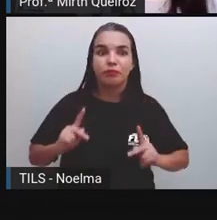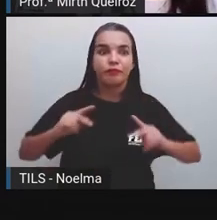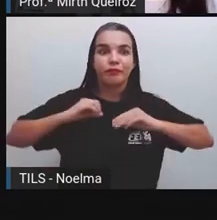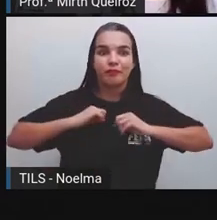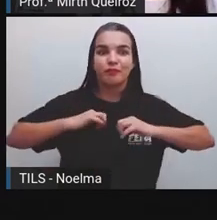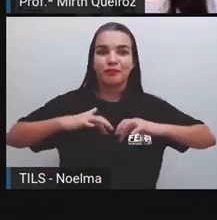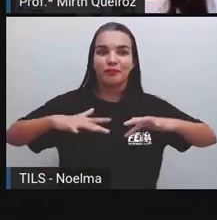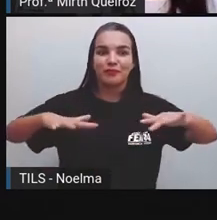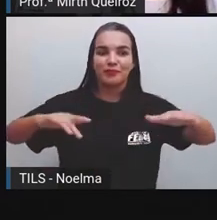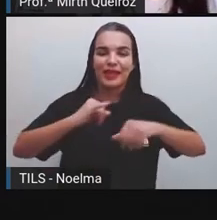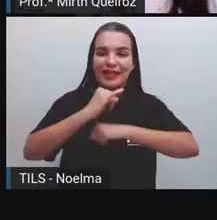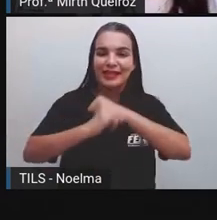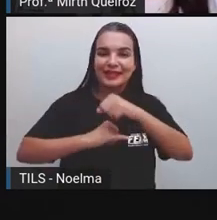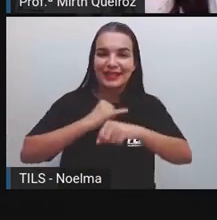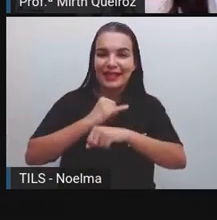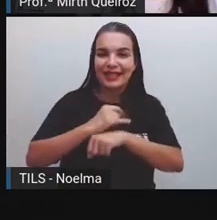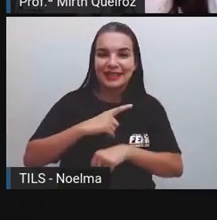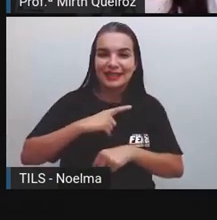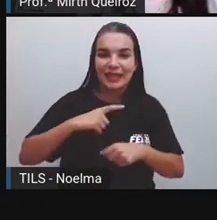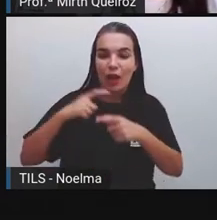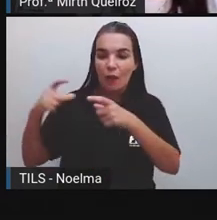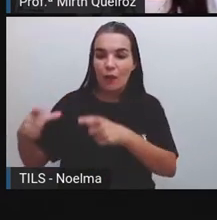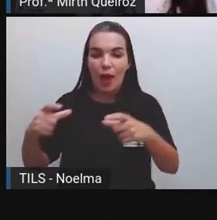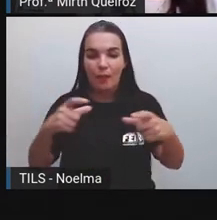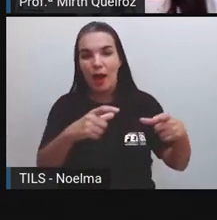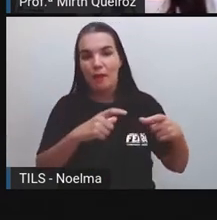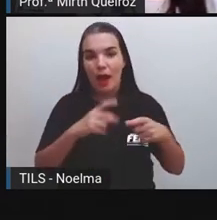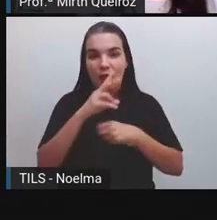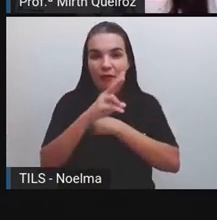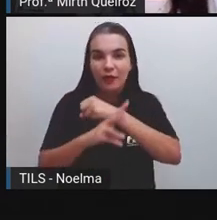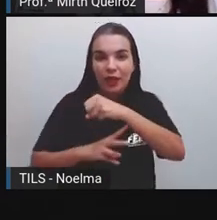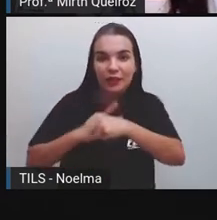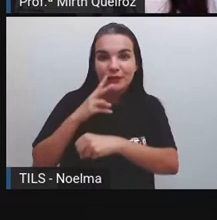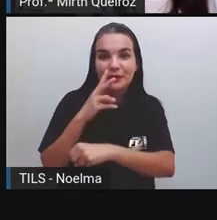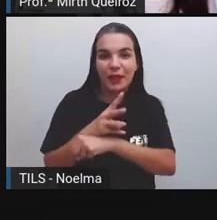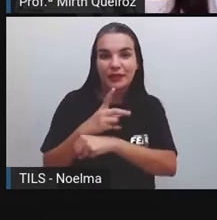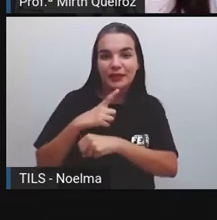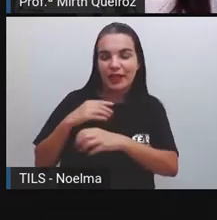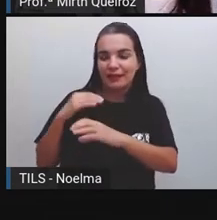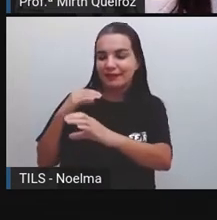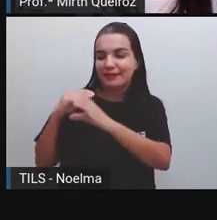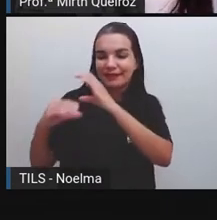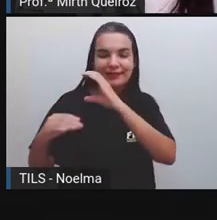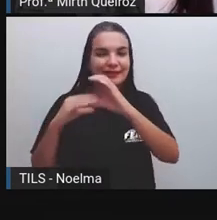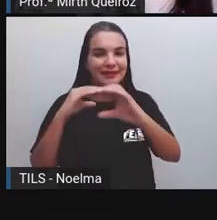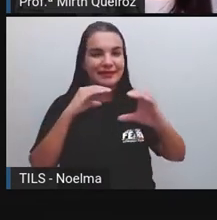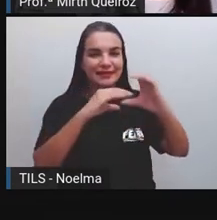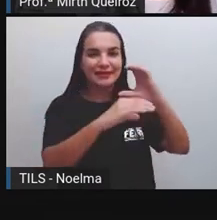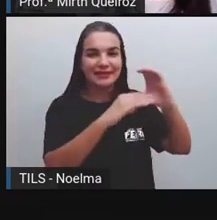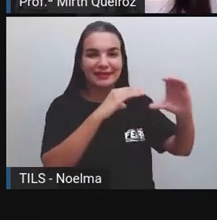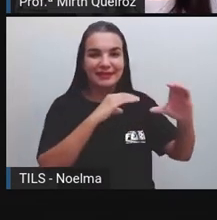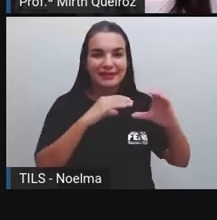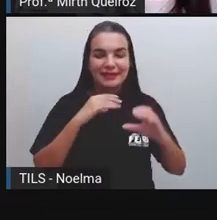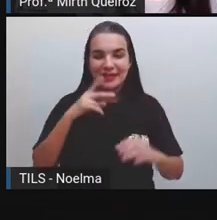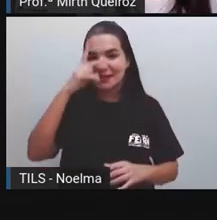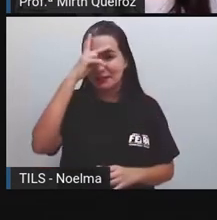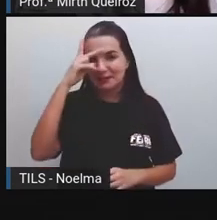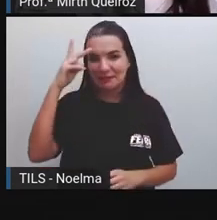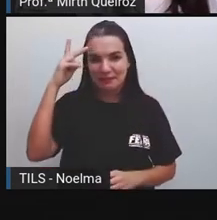Proporcionou Surgimento De espaços Virtuais Para interação E comunicação Entre as pessoas